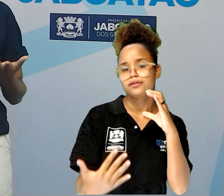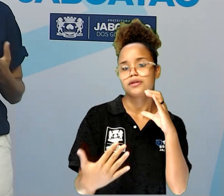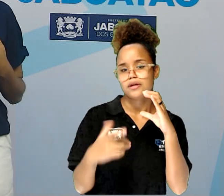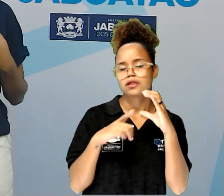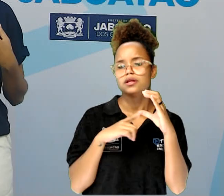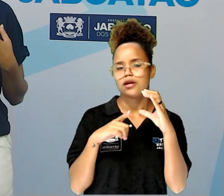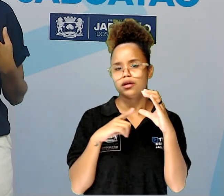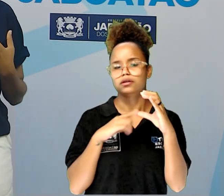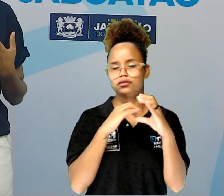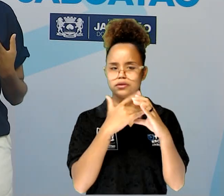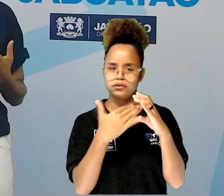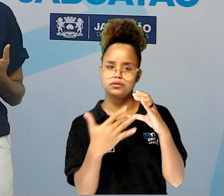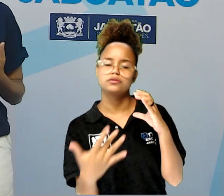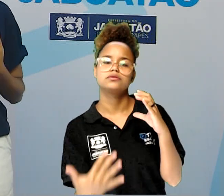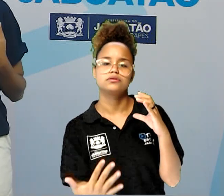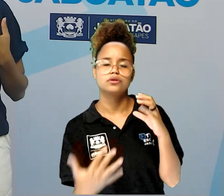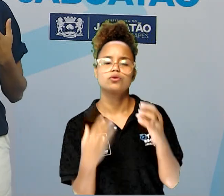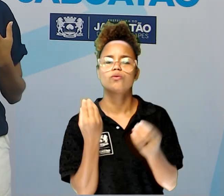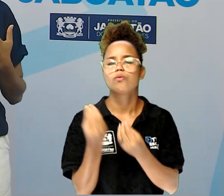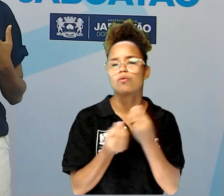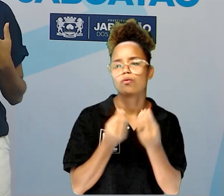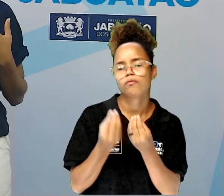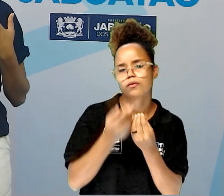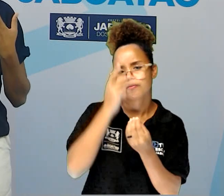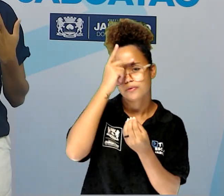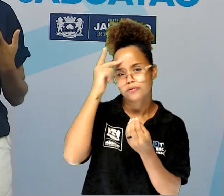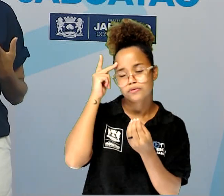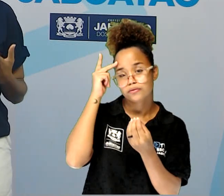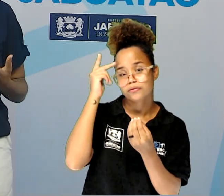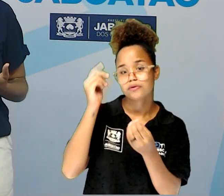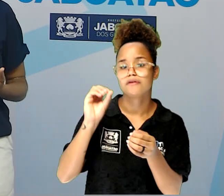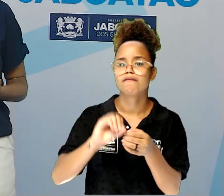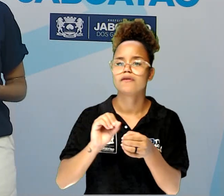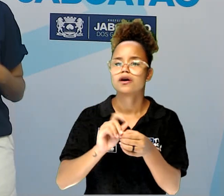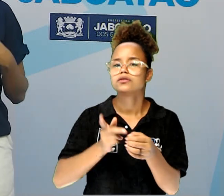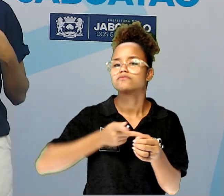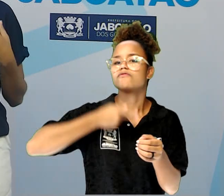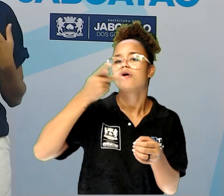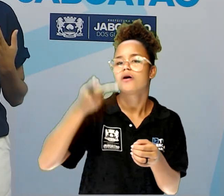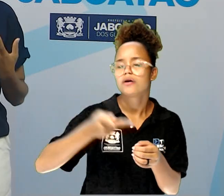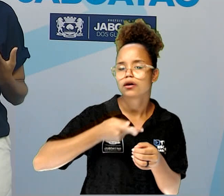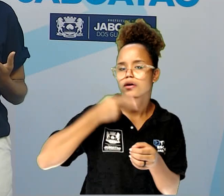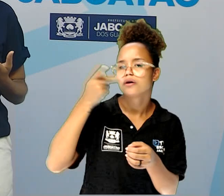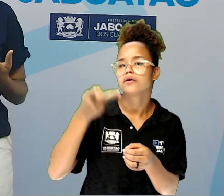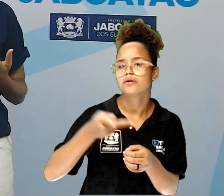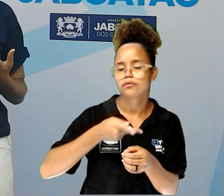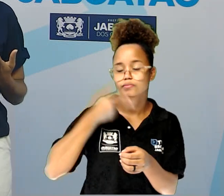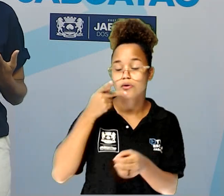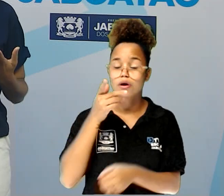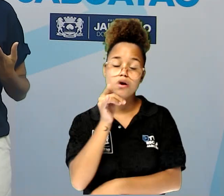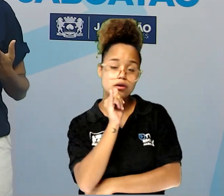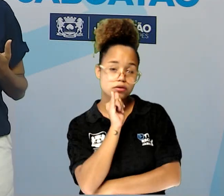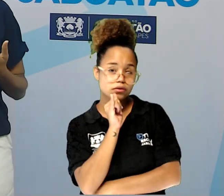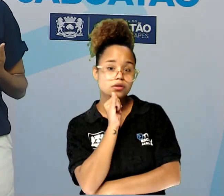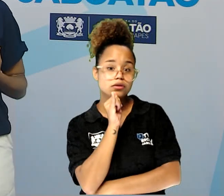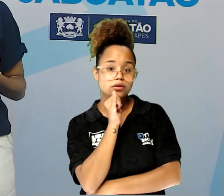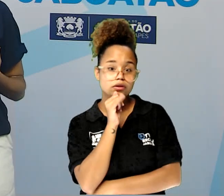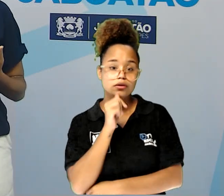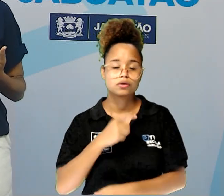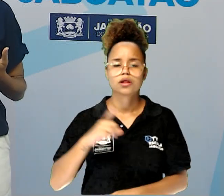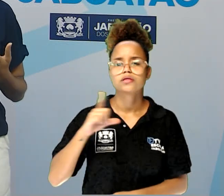dedica às características da emissão dos sons da fala, como por exemplo, o